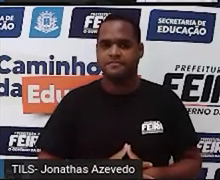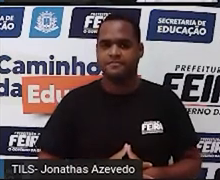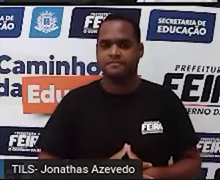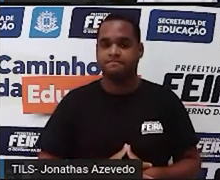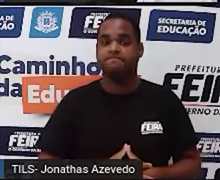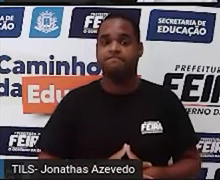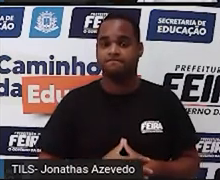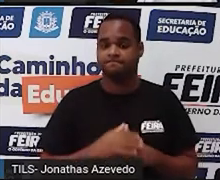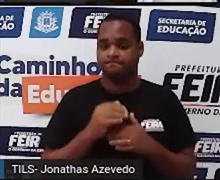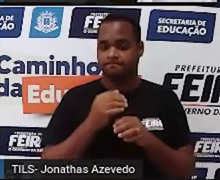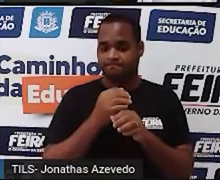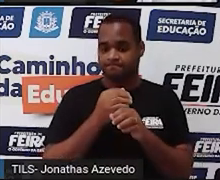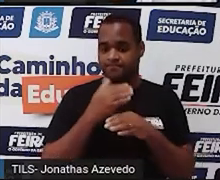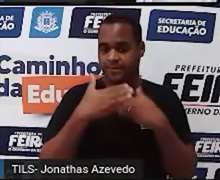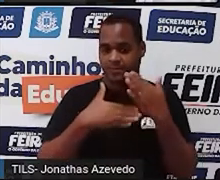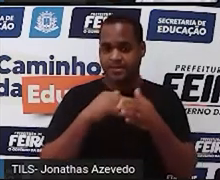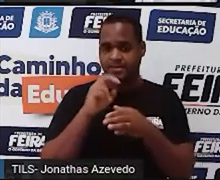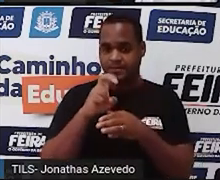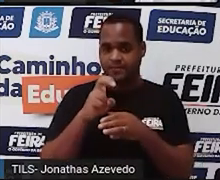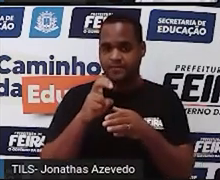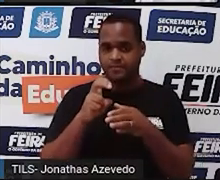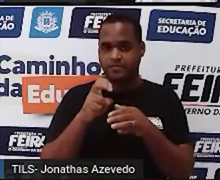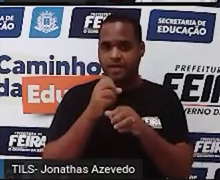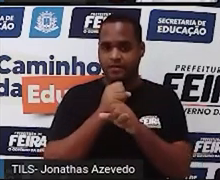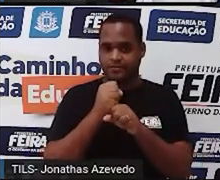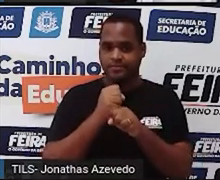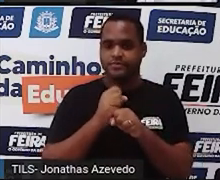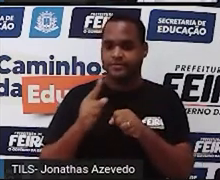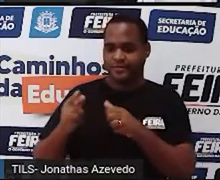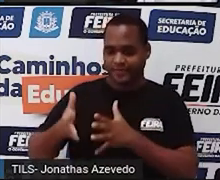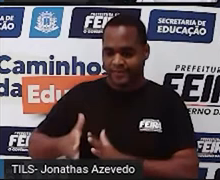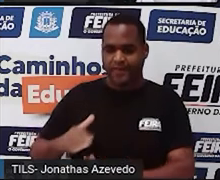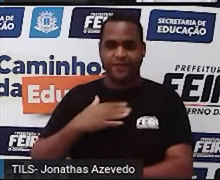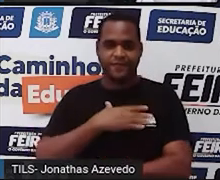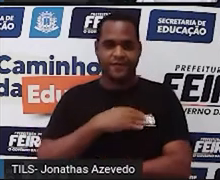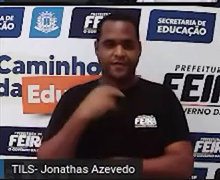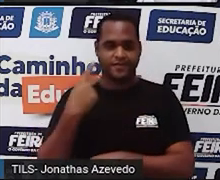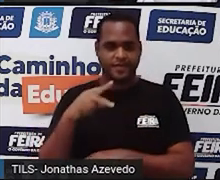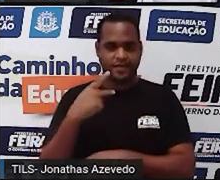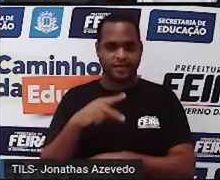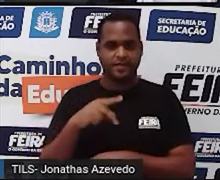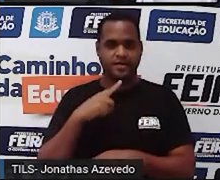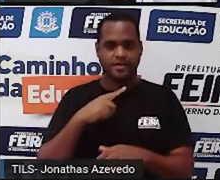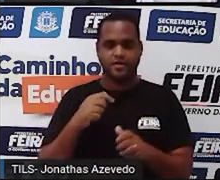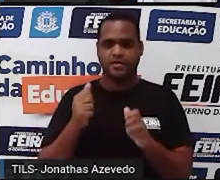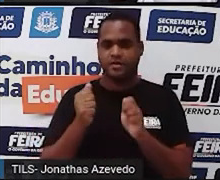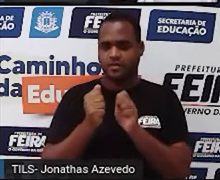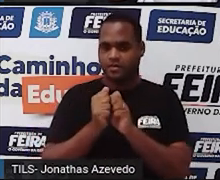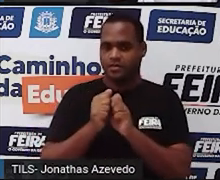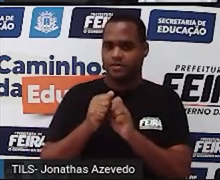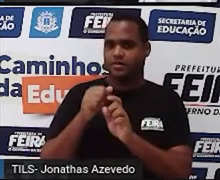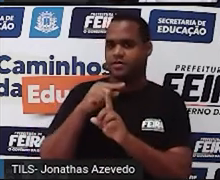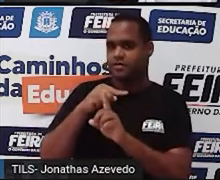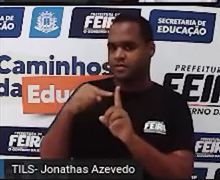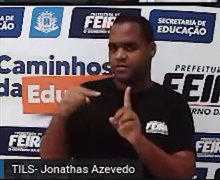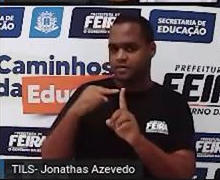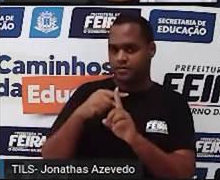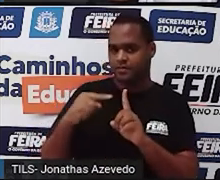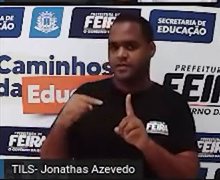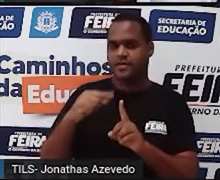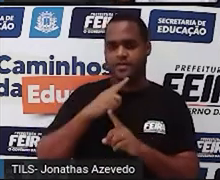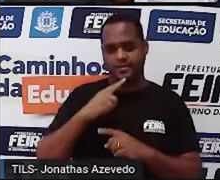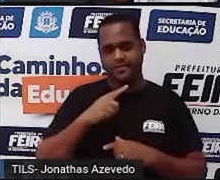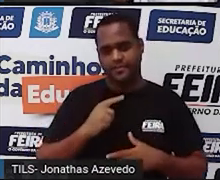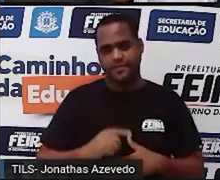Cinco anos após, nasceu seu filho, com quem conviveu metade da sua